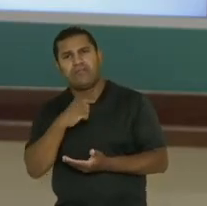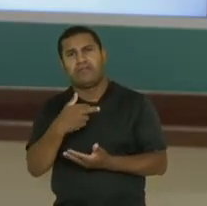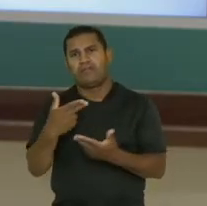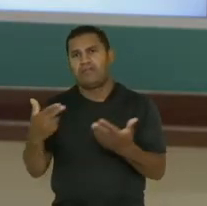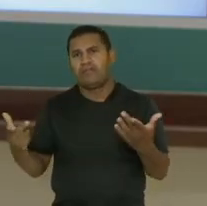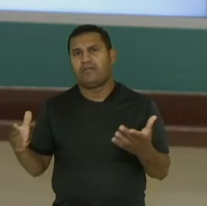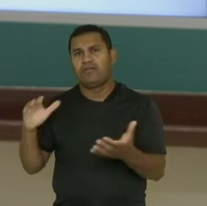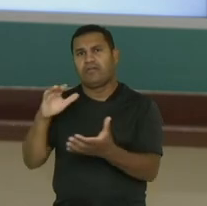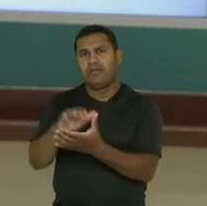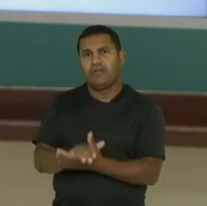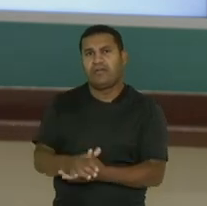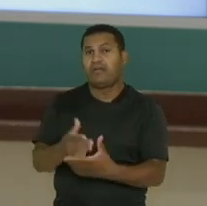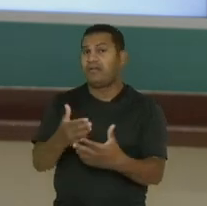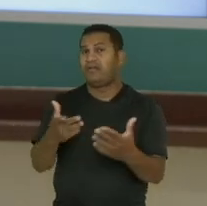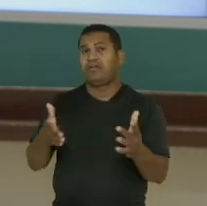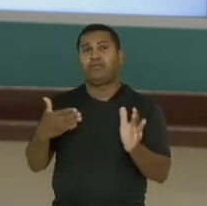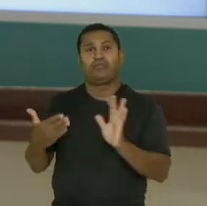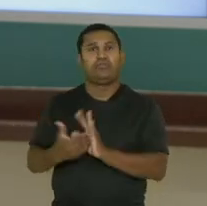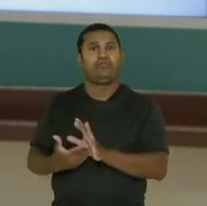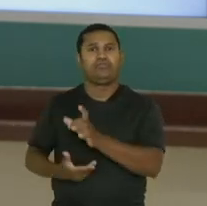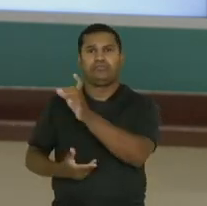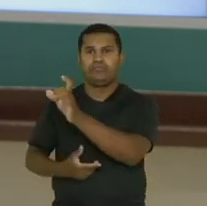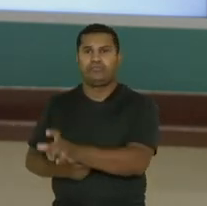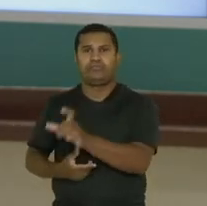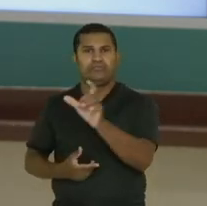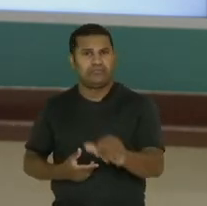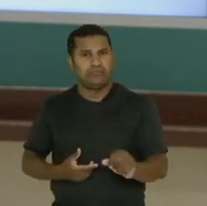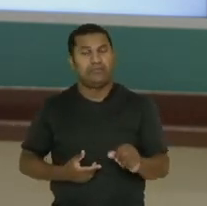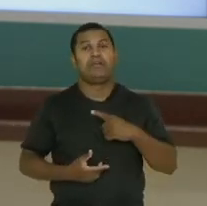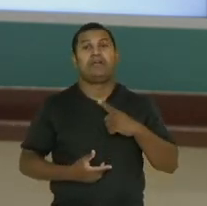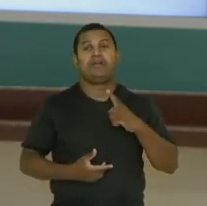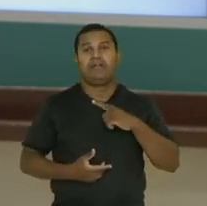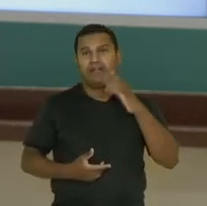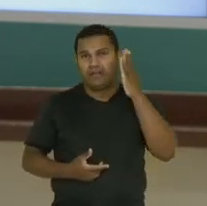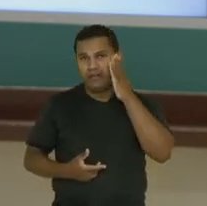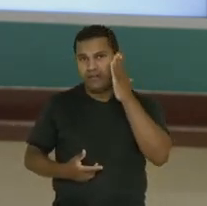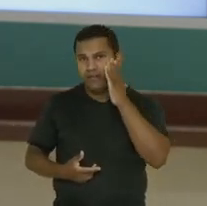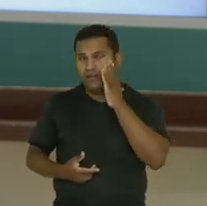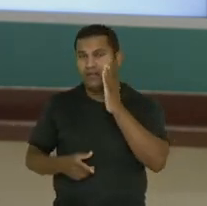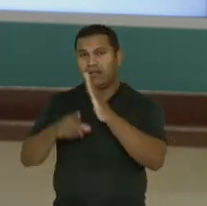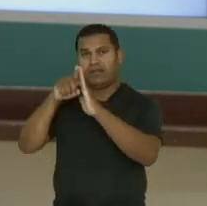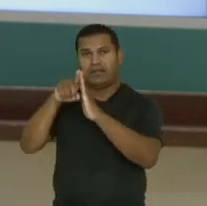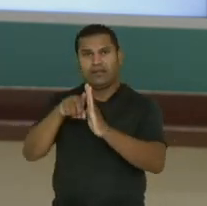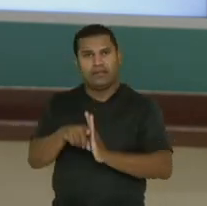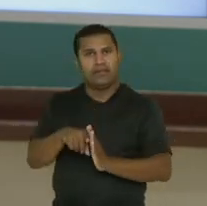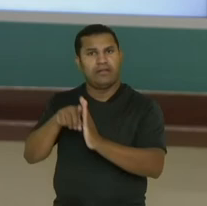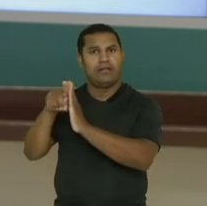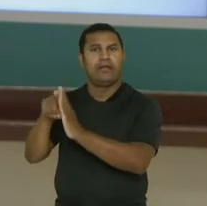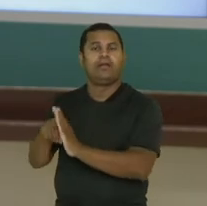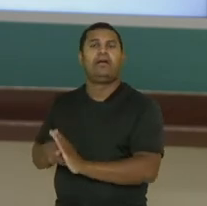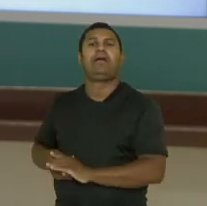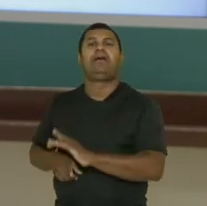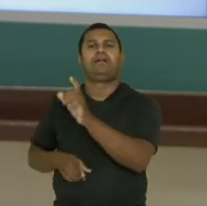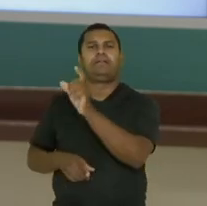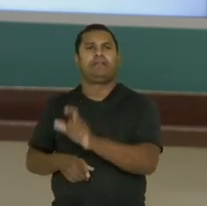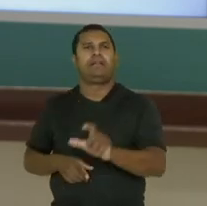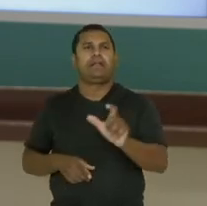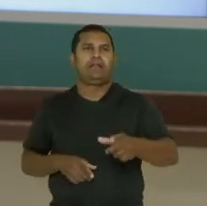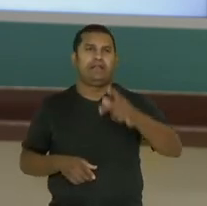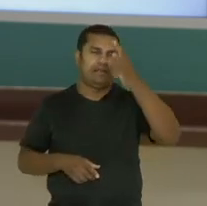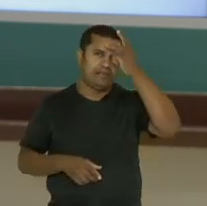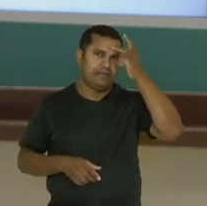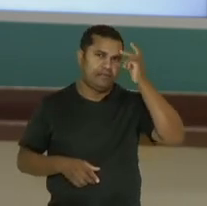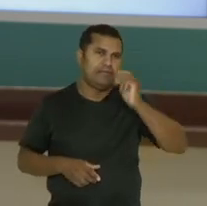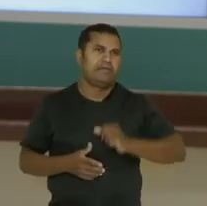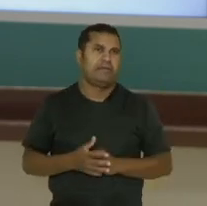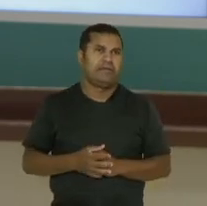todos, ok? Para você ter realmente uma pesquisa fiel às pessoas que estão naquela região, certo?